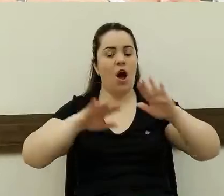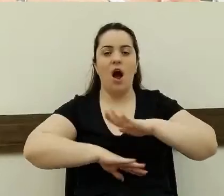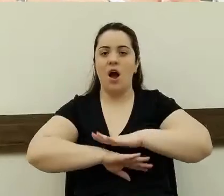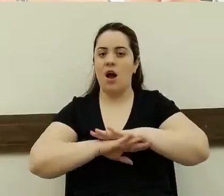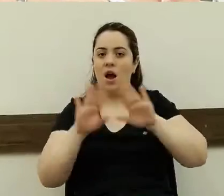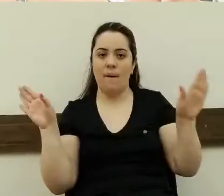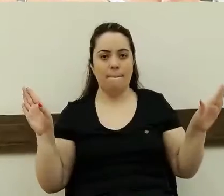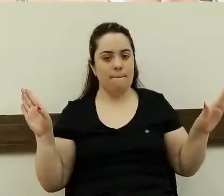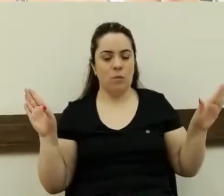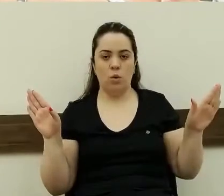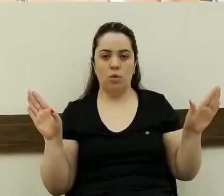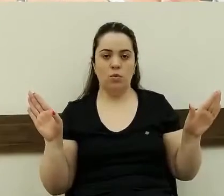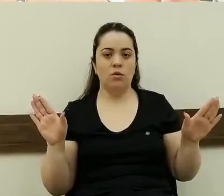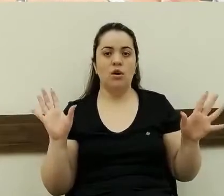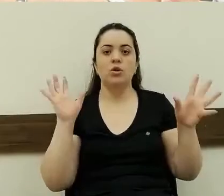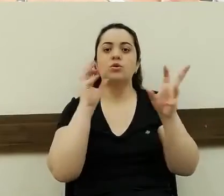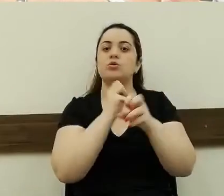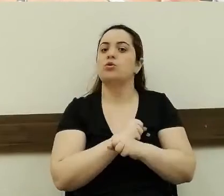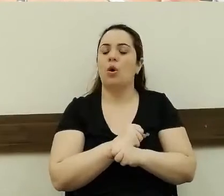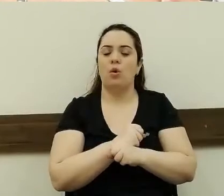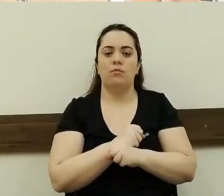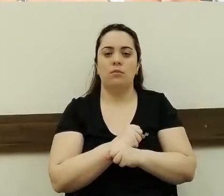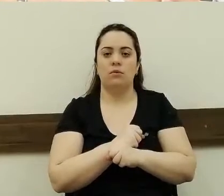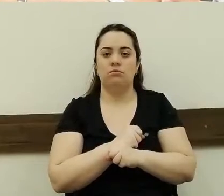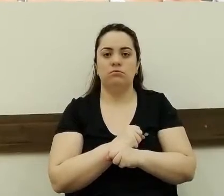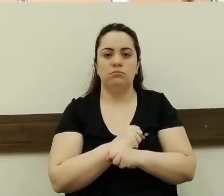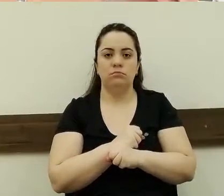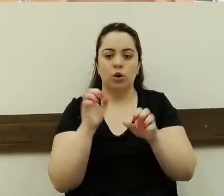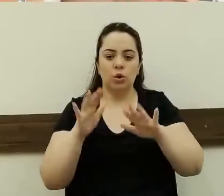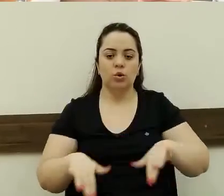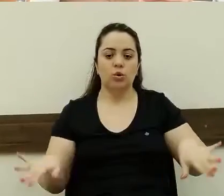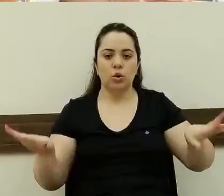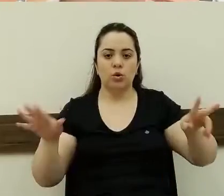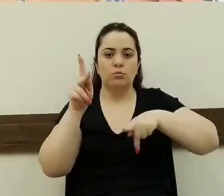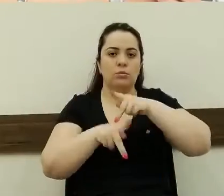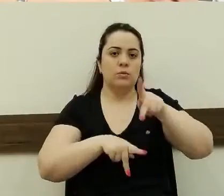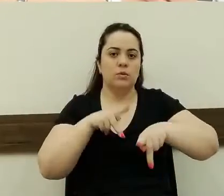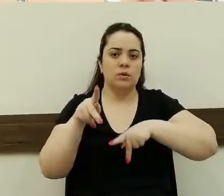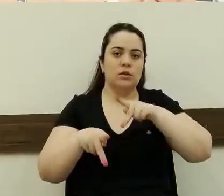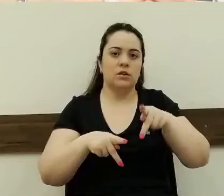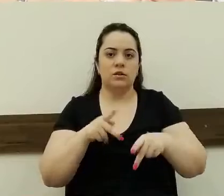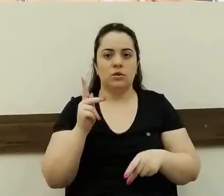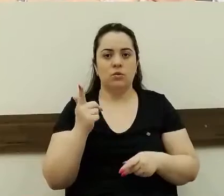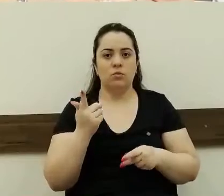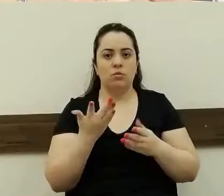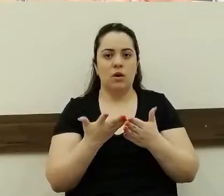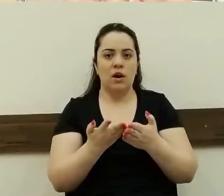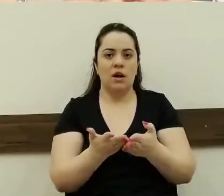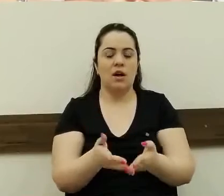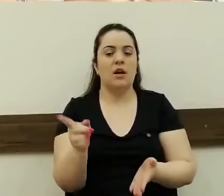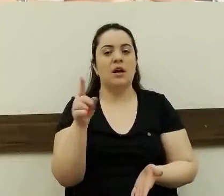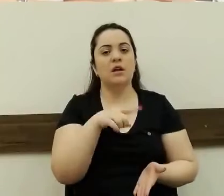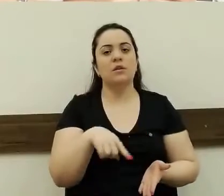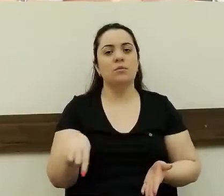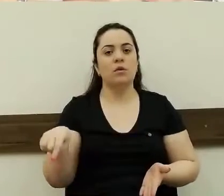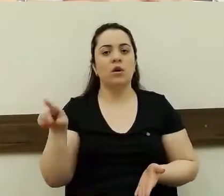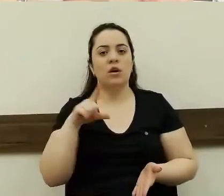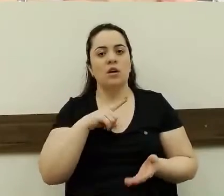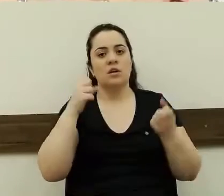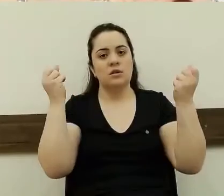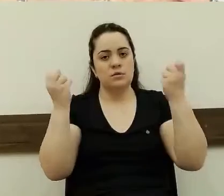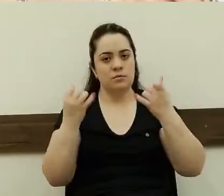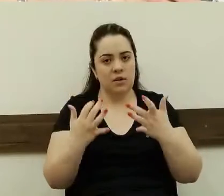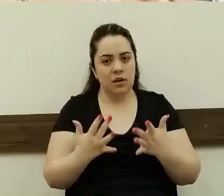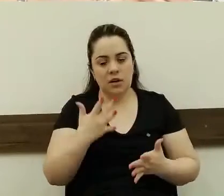foi concluído, tem tanto mil habitantes em Guaíra. Até para nós poder dar explicação também aos munícipes de